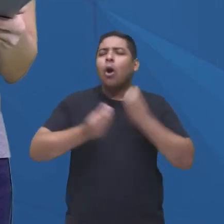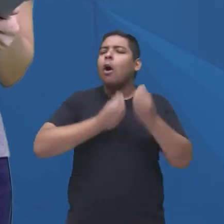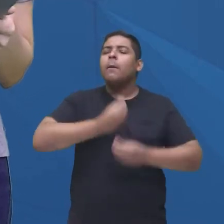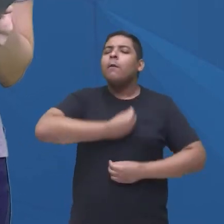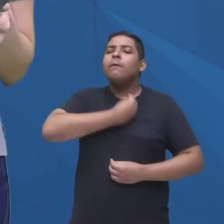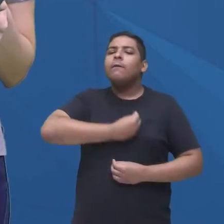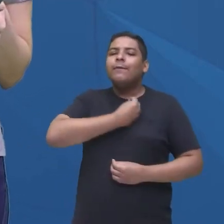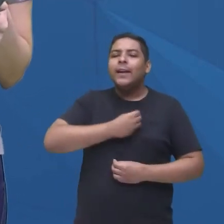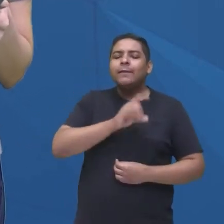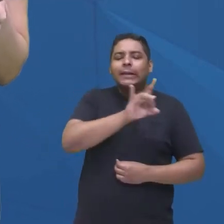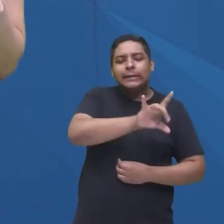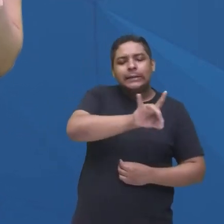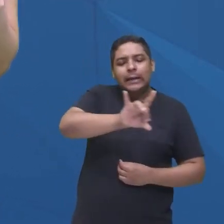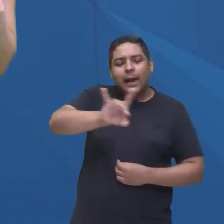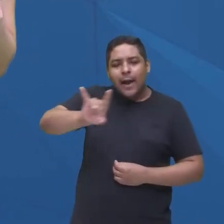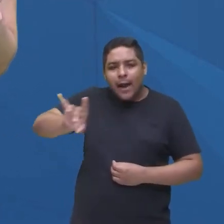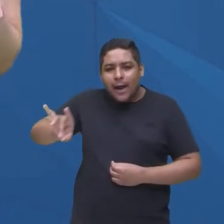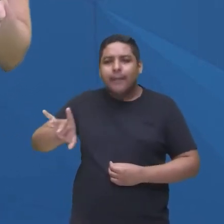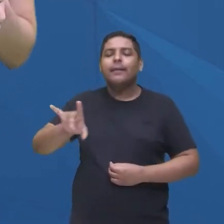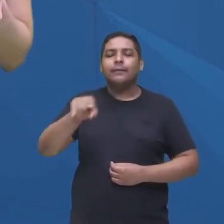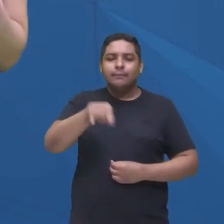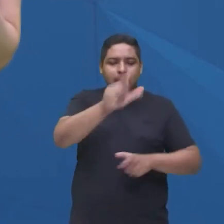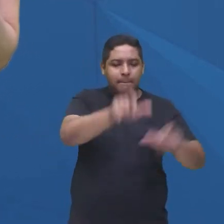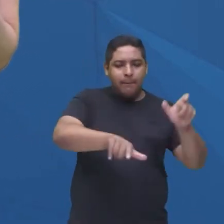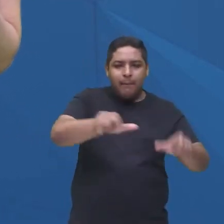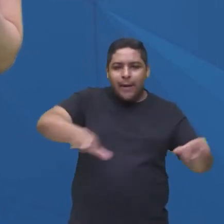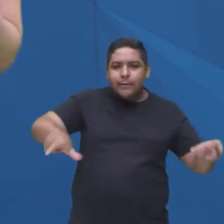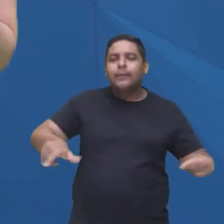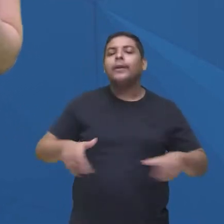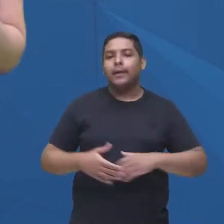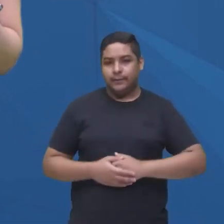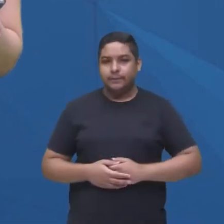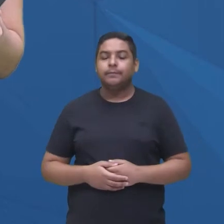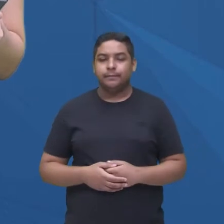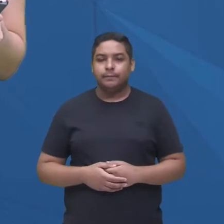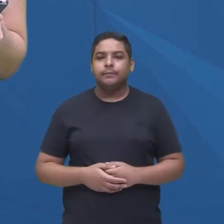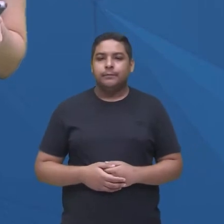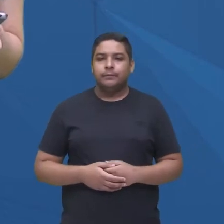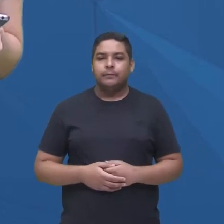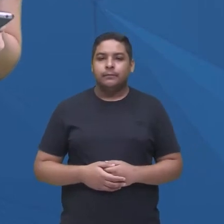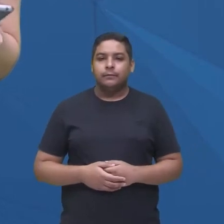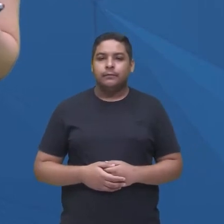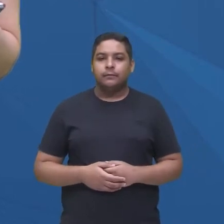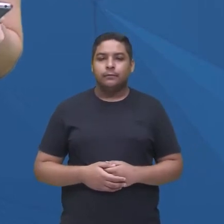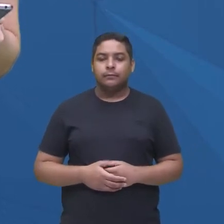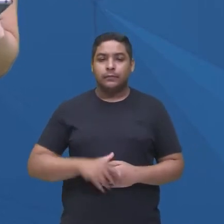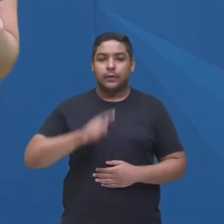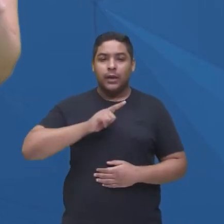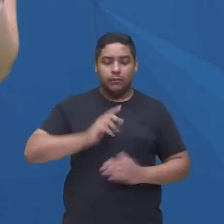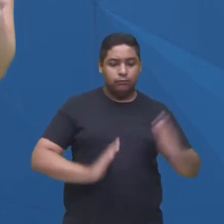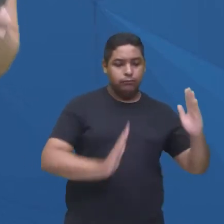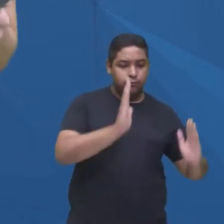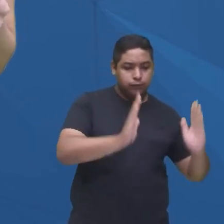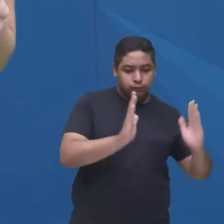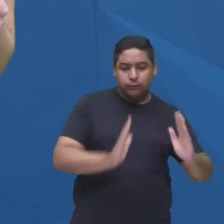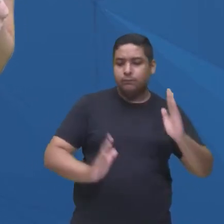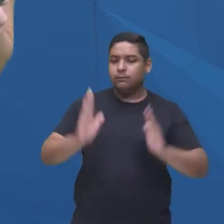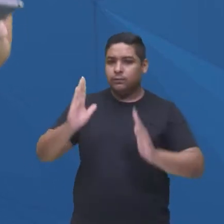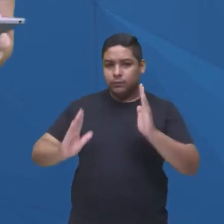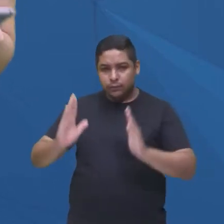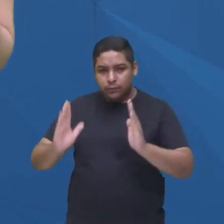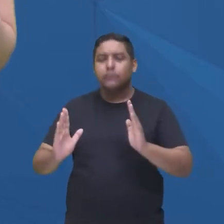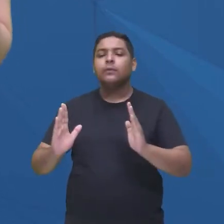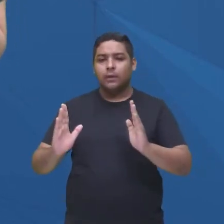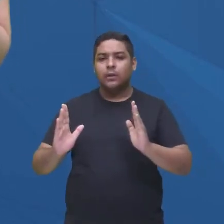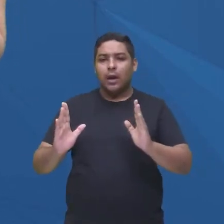E o é interessante é esse ciclo, não é? De você ter ali episódios sucessivos que fecham um ciclo